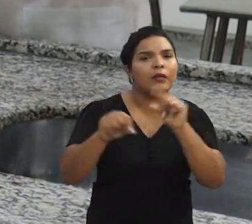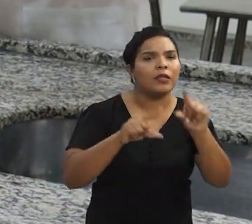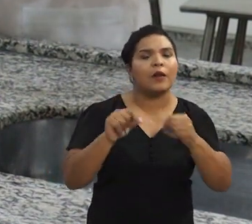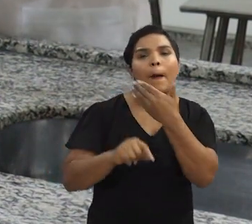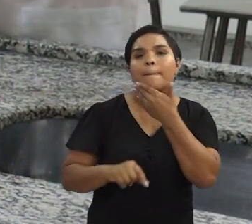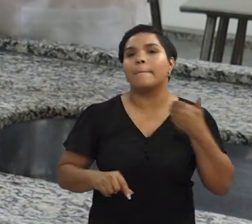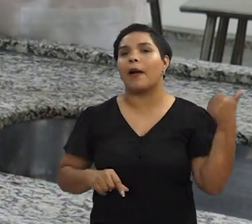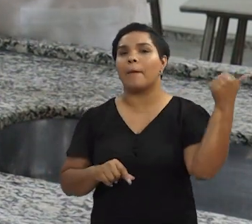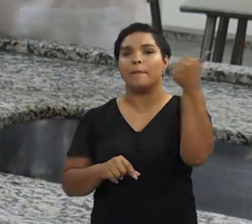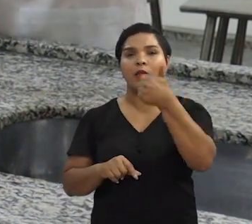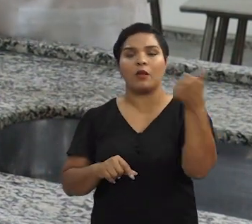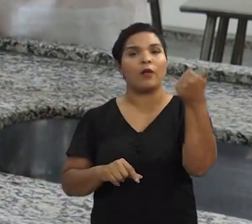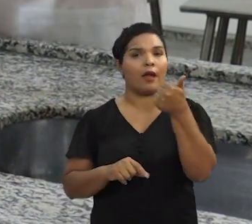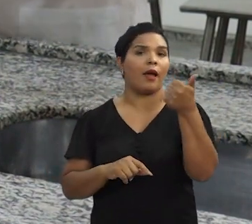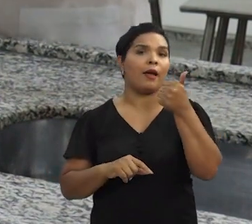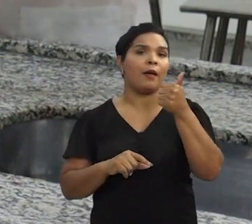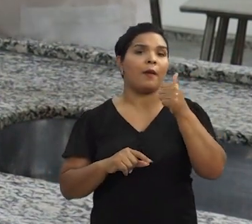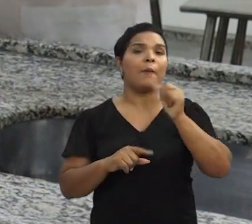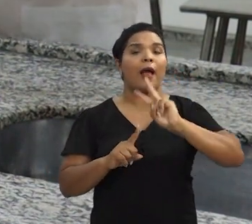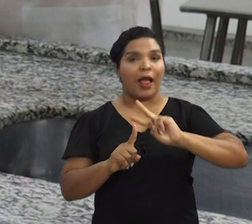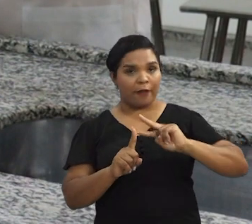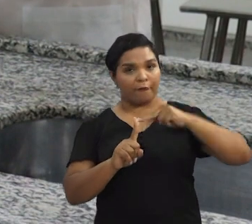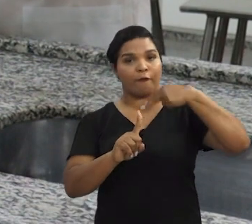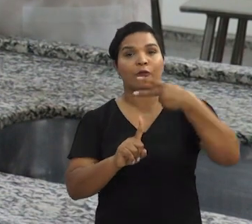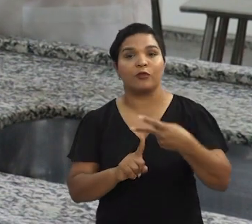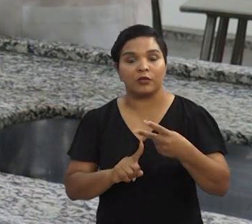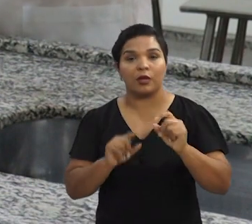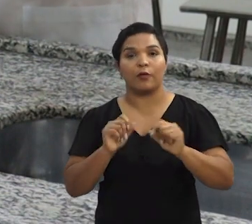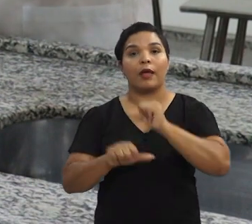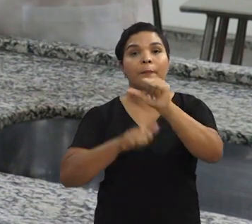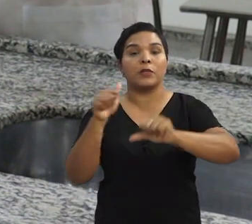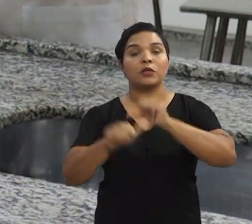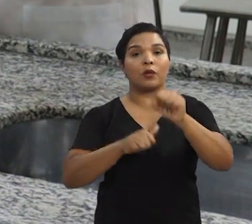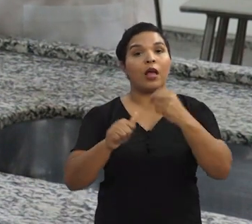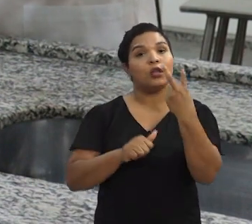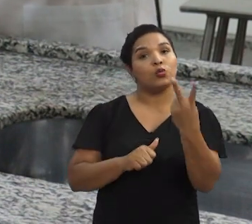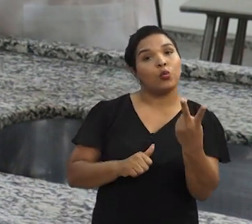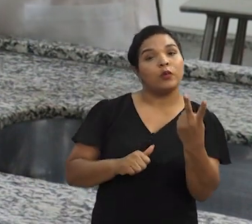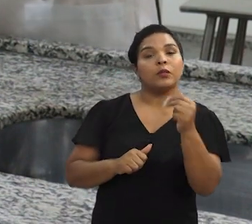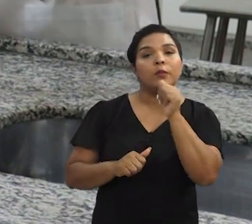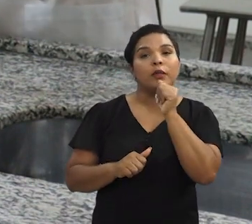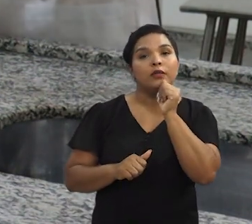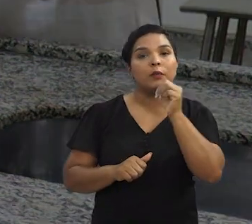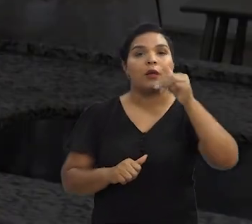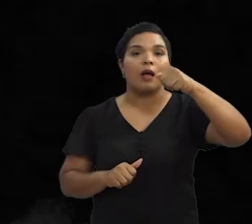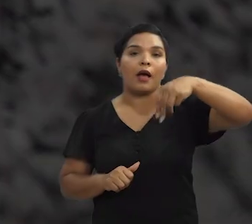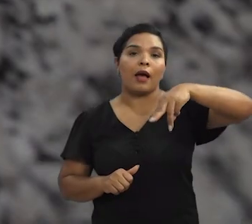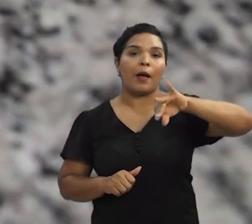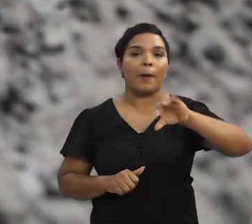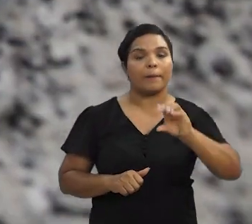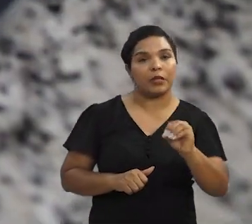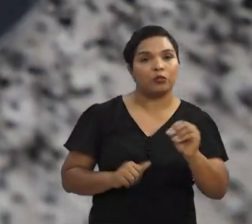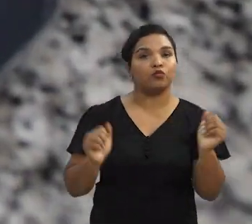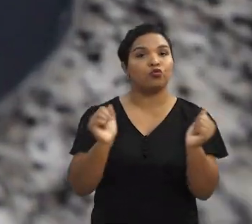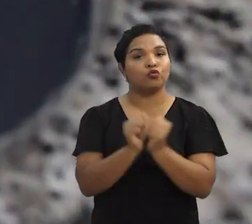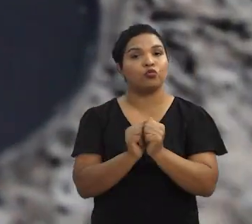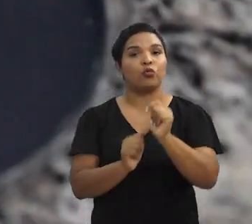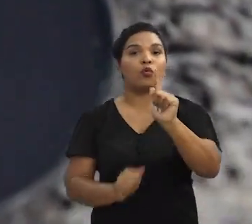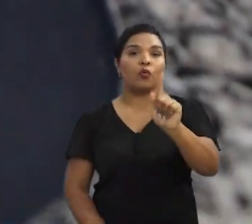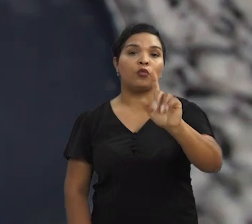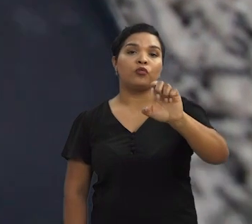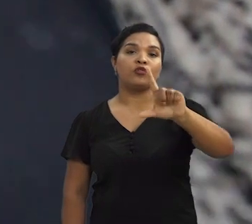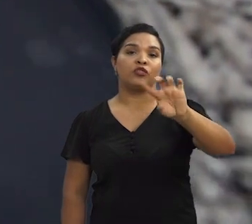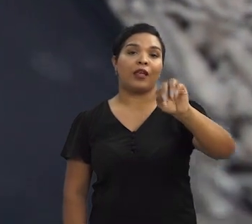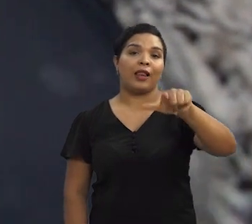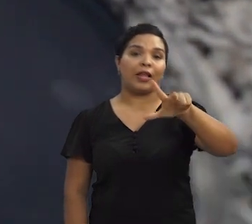melhorar o que a gente chama de reforço. Então, é você misturar duas fontes diferentes, por exemplo, amido e gelatina. Então, é